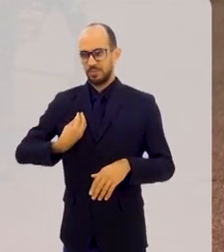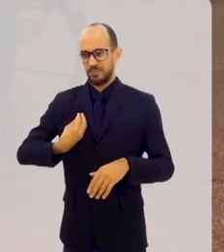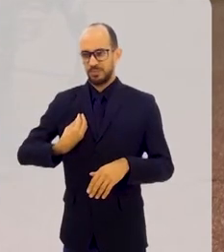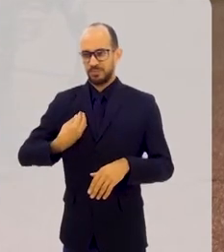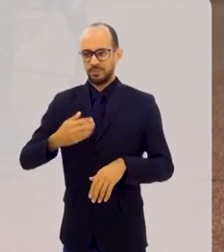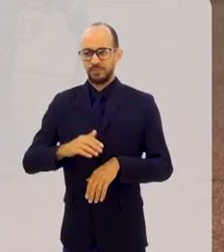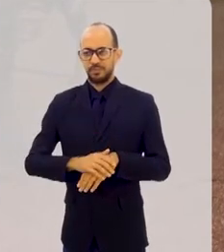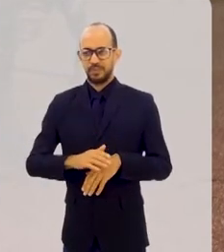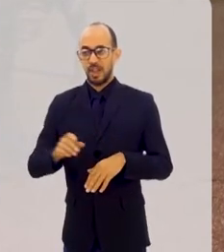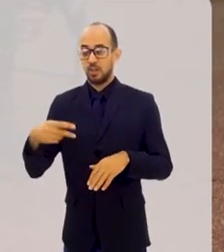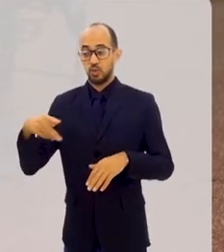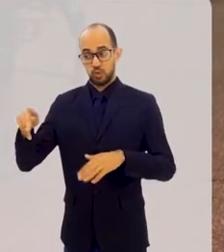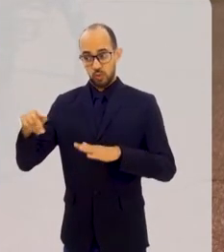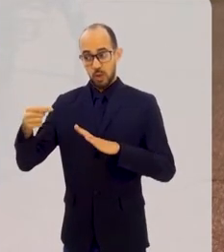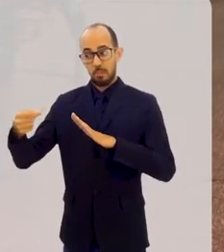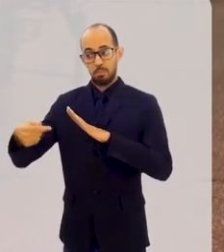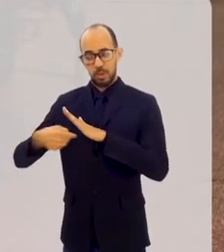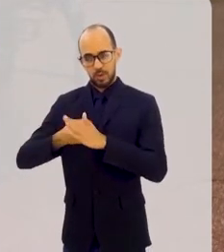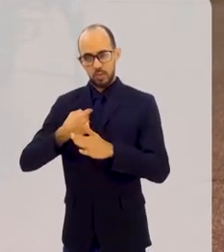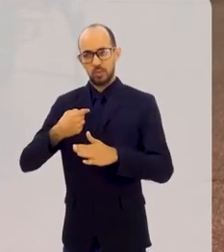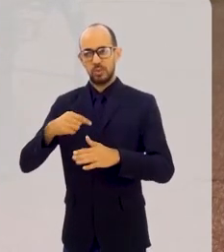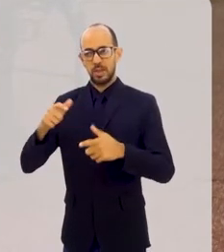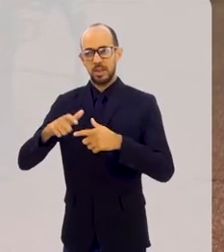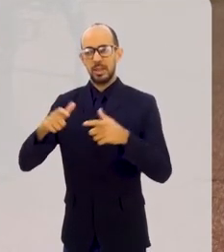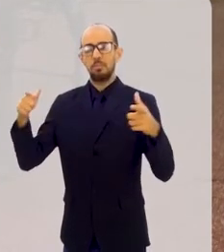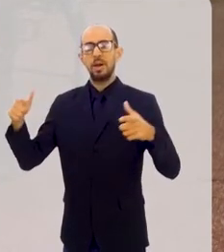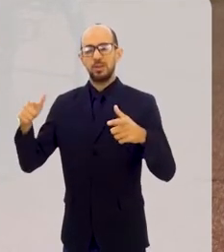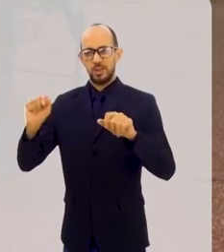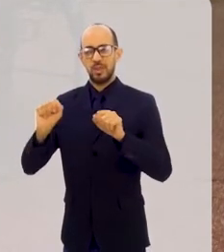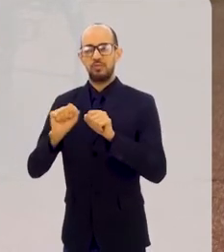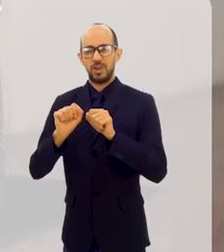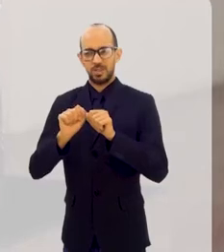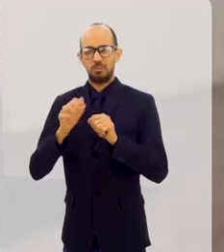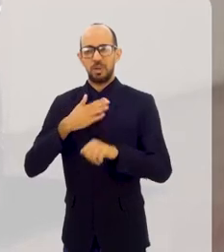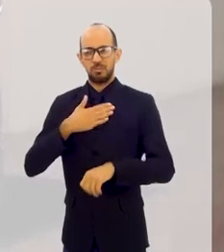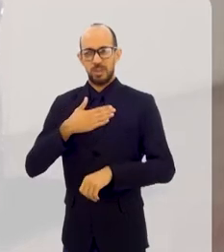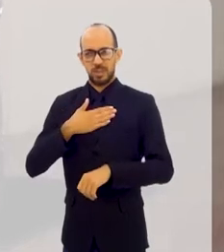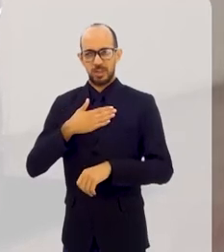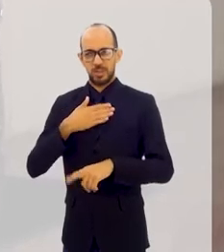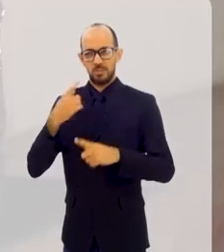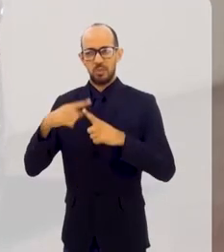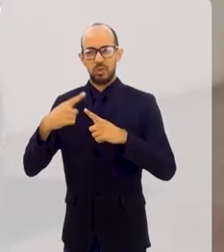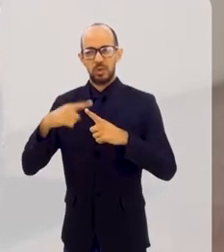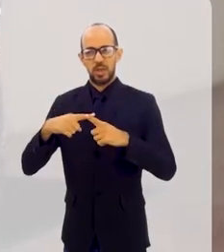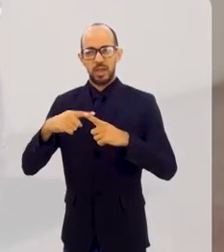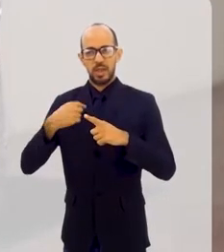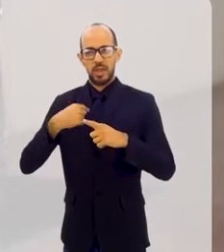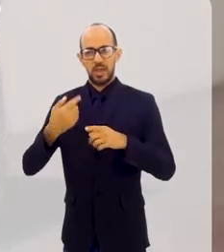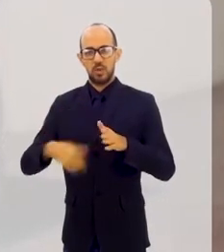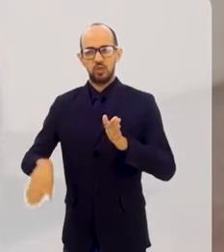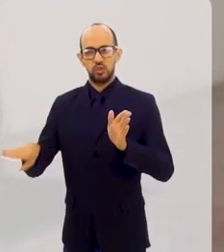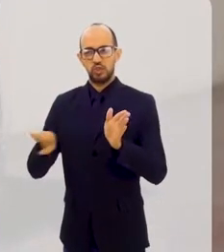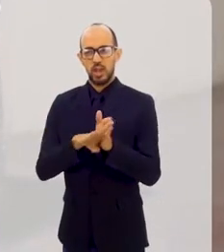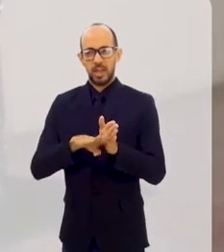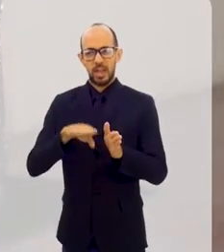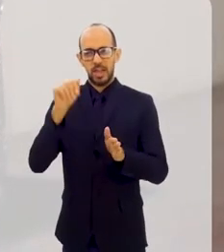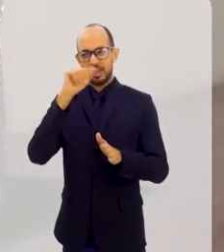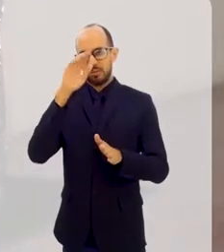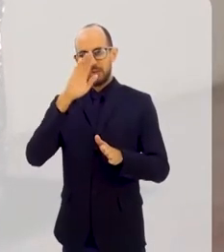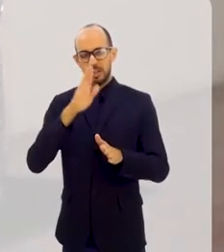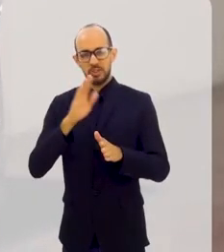A pergunta que você fez é uma pergunta que a maioria me pergunta. Porque eu viajo o Brasil inteiro pregando.